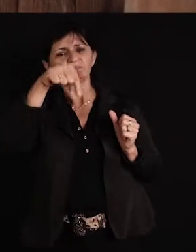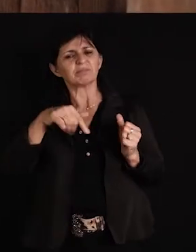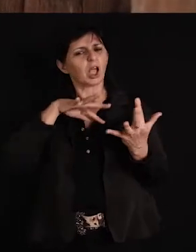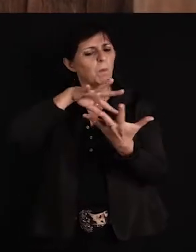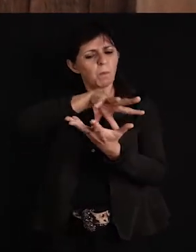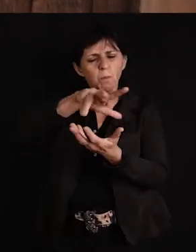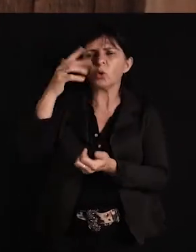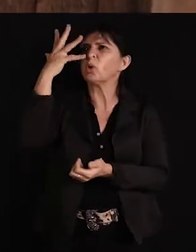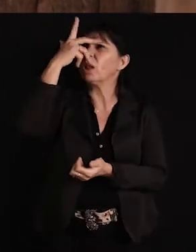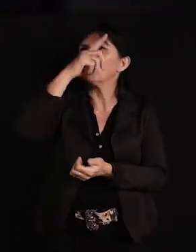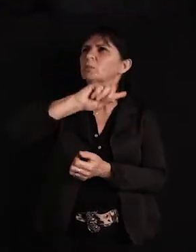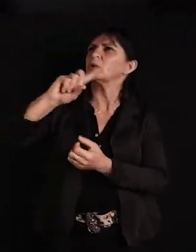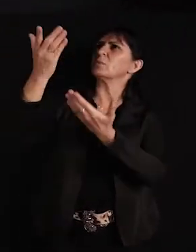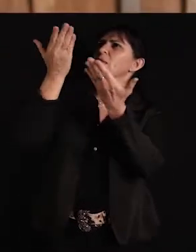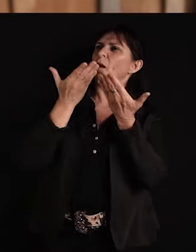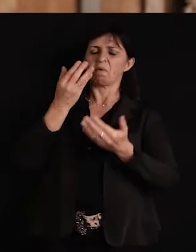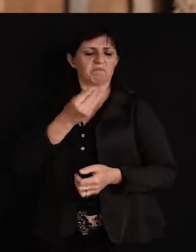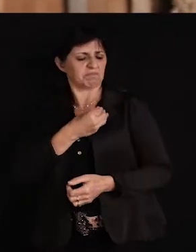lindo Deus me deu para morada.